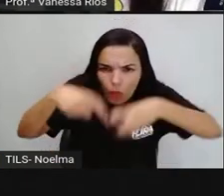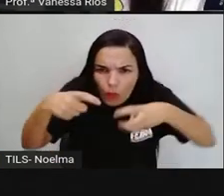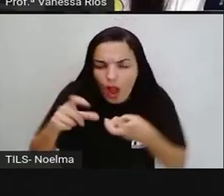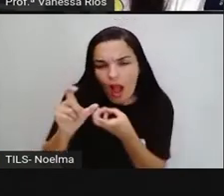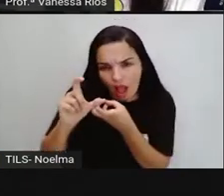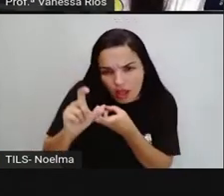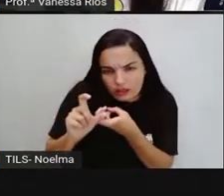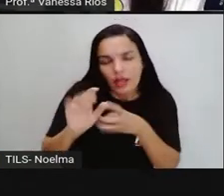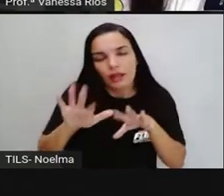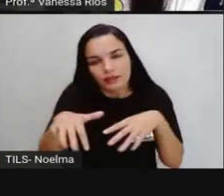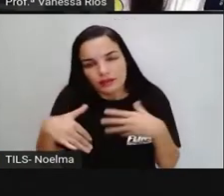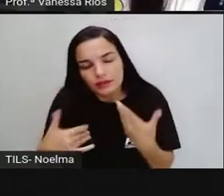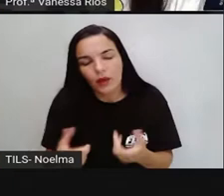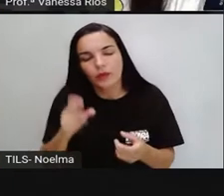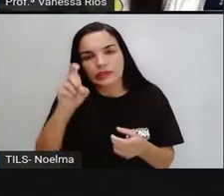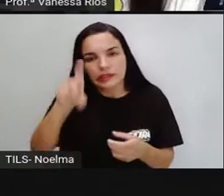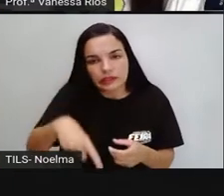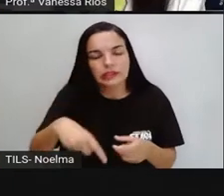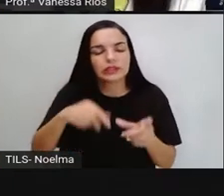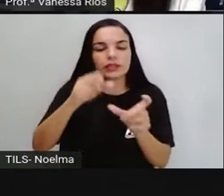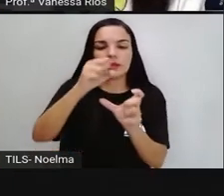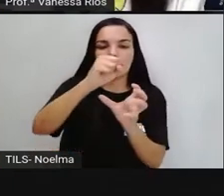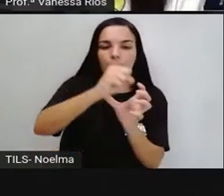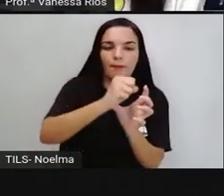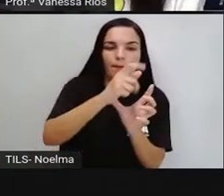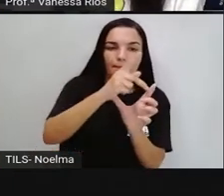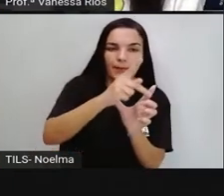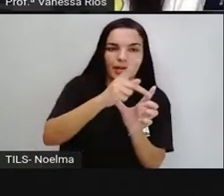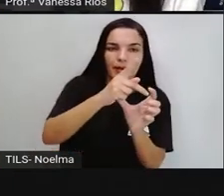proparoxítona.